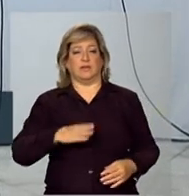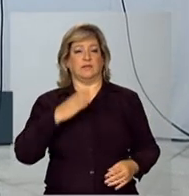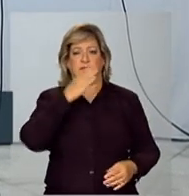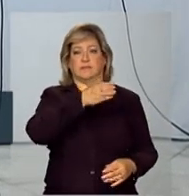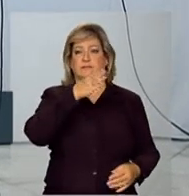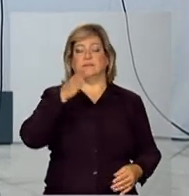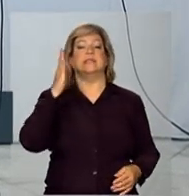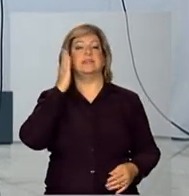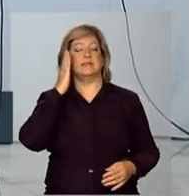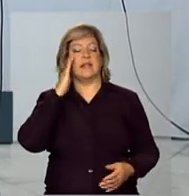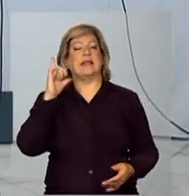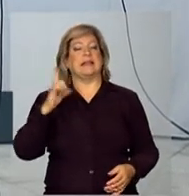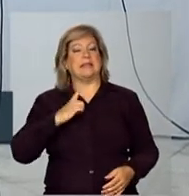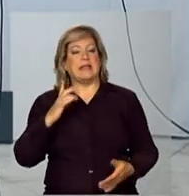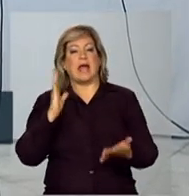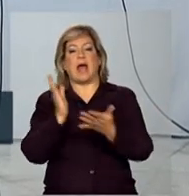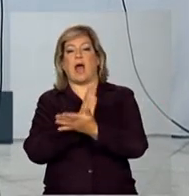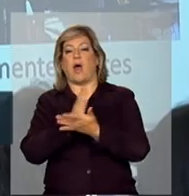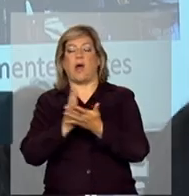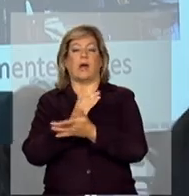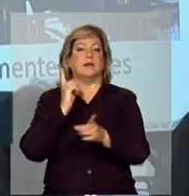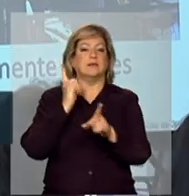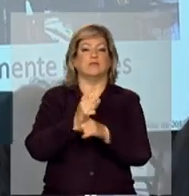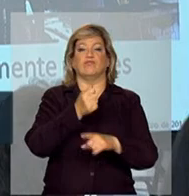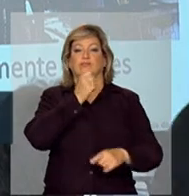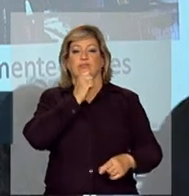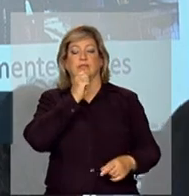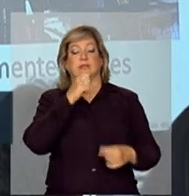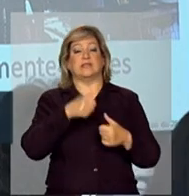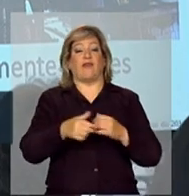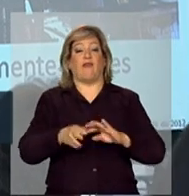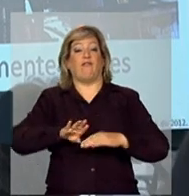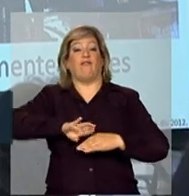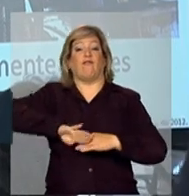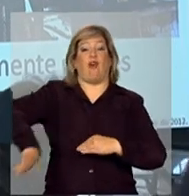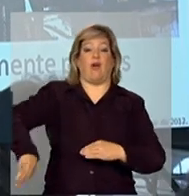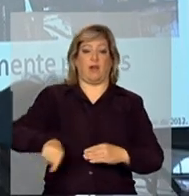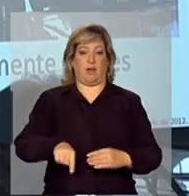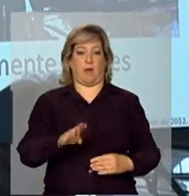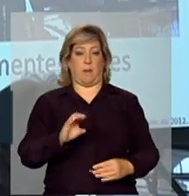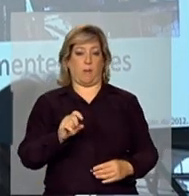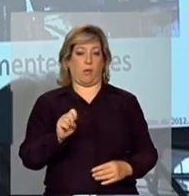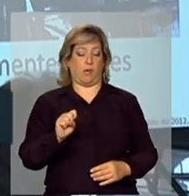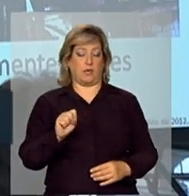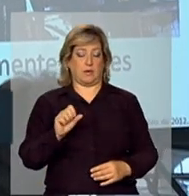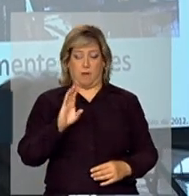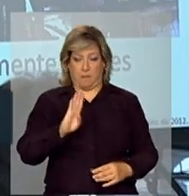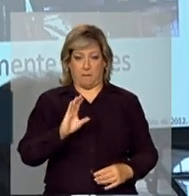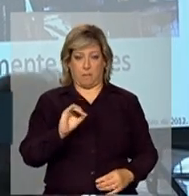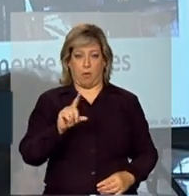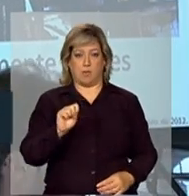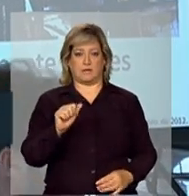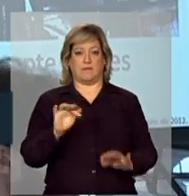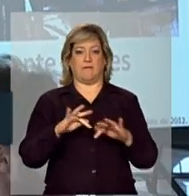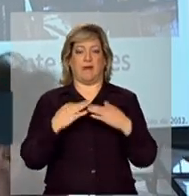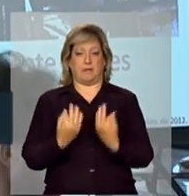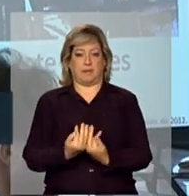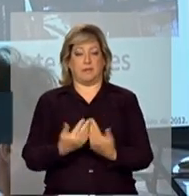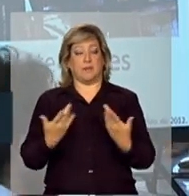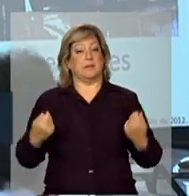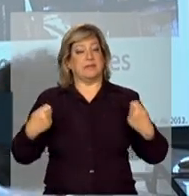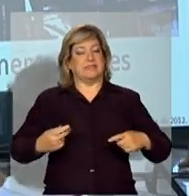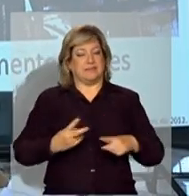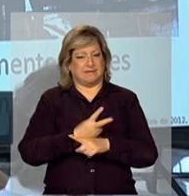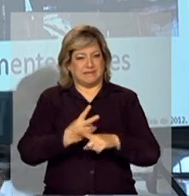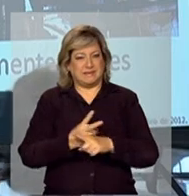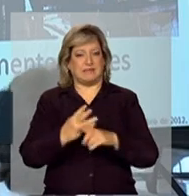nós sabemos que ainda existem famílias que estão fora do Bolsa Família. Então, uma das nossas tarefas é localizar essas famílias. Nós